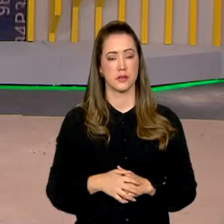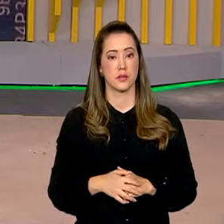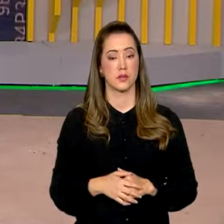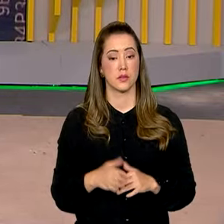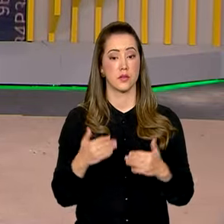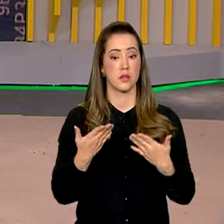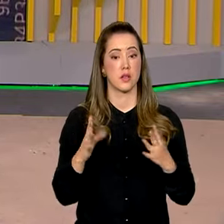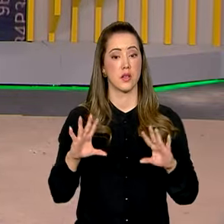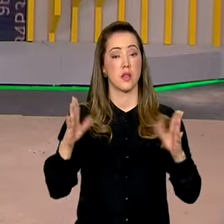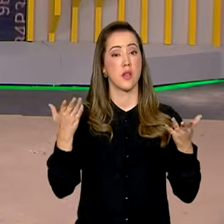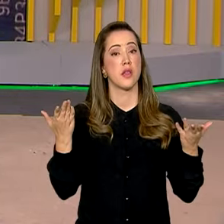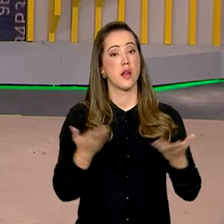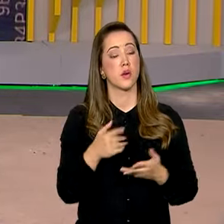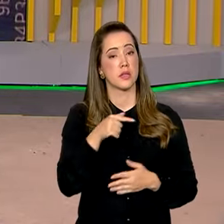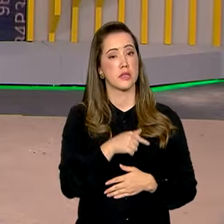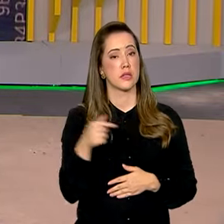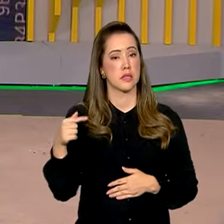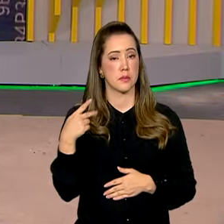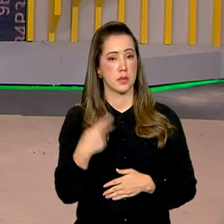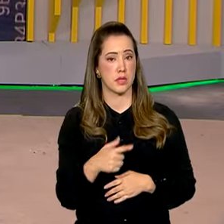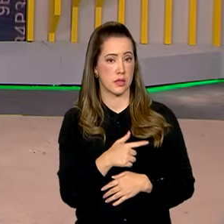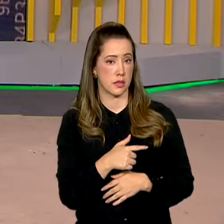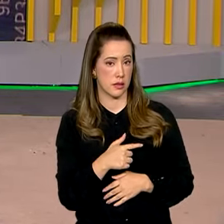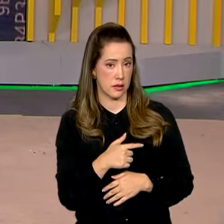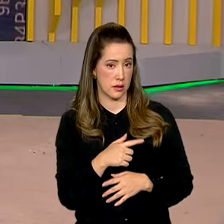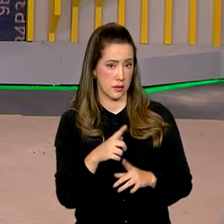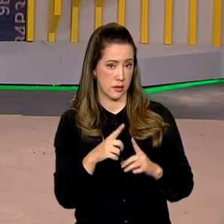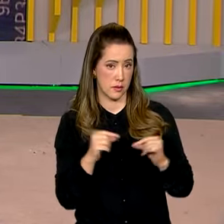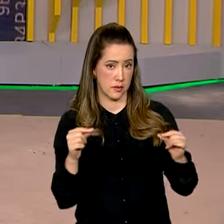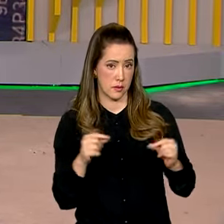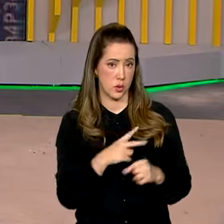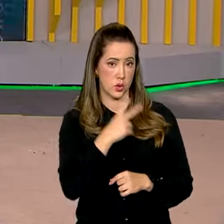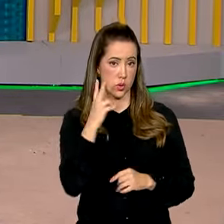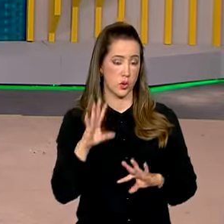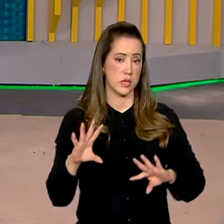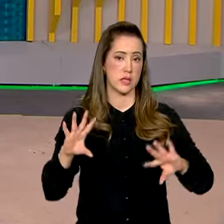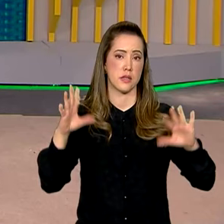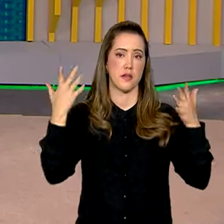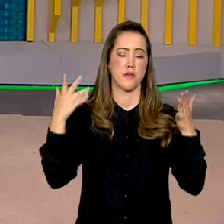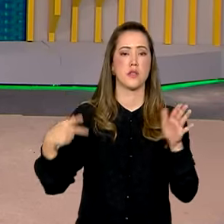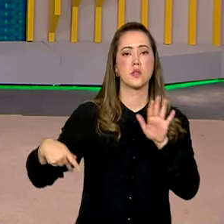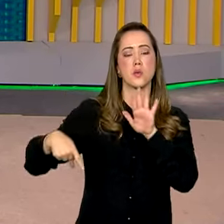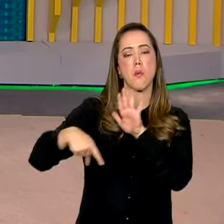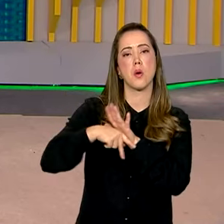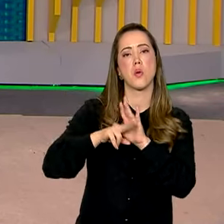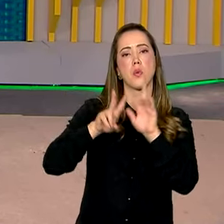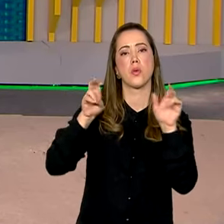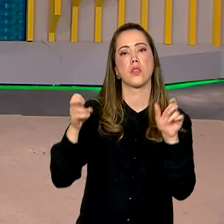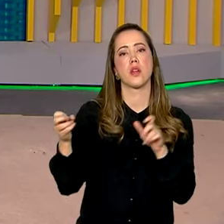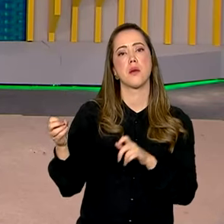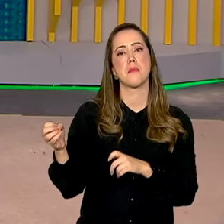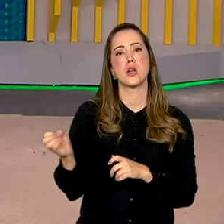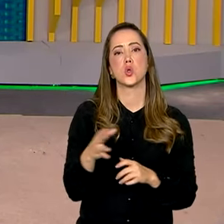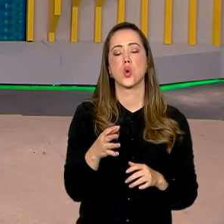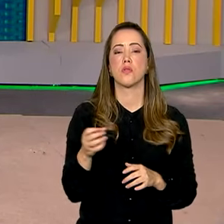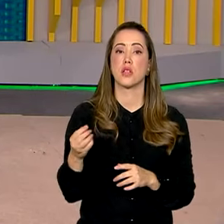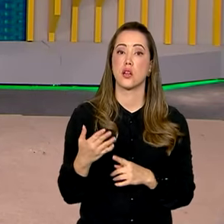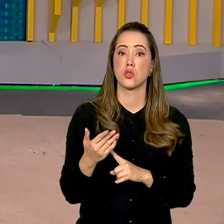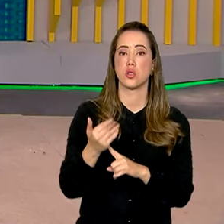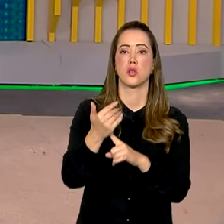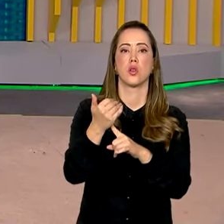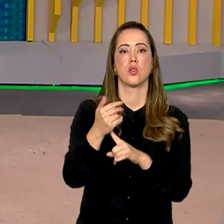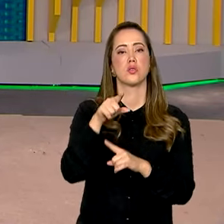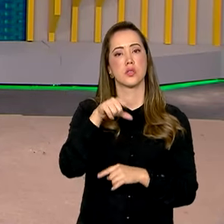Estão sendo realizadas nesta semana em Brasília, realizados dois eventos ligados à inovação. São as Semanas